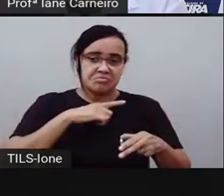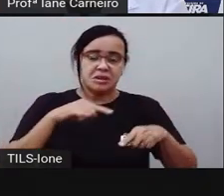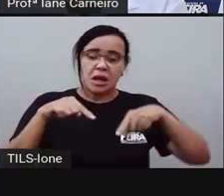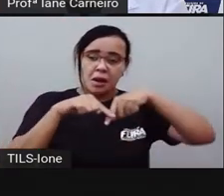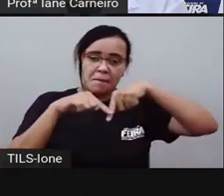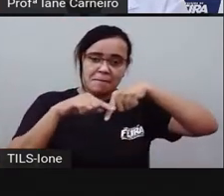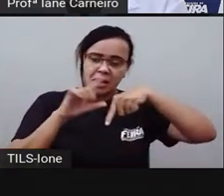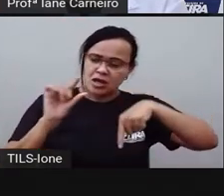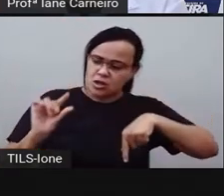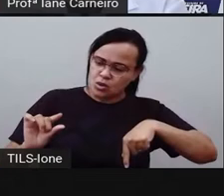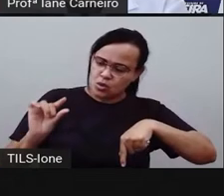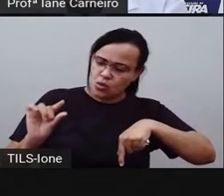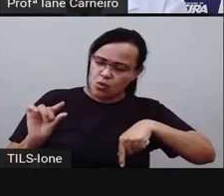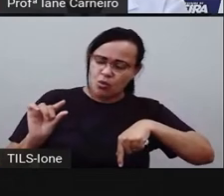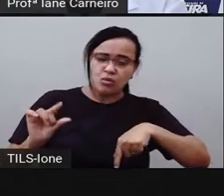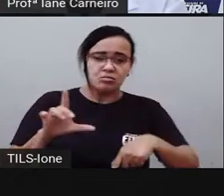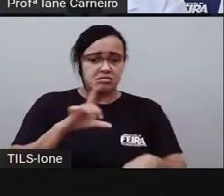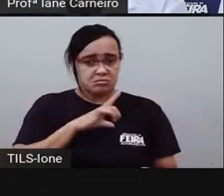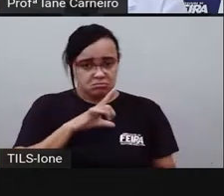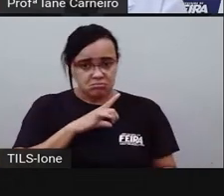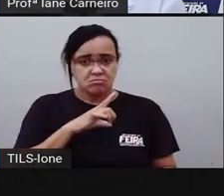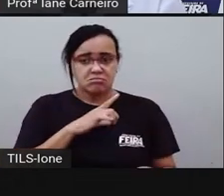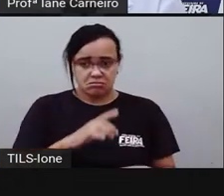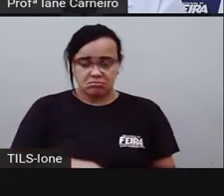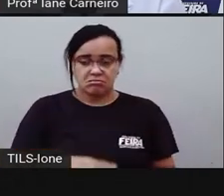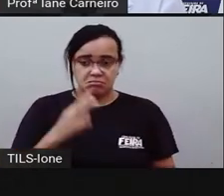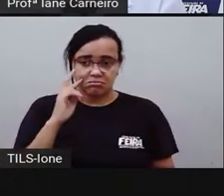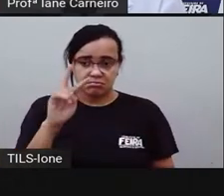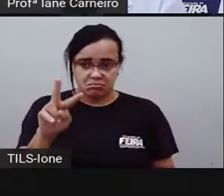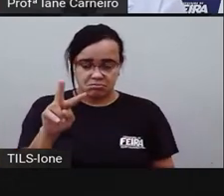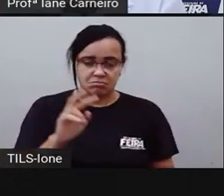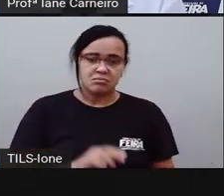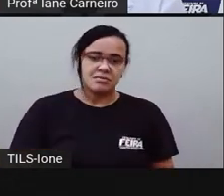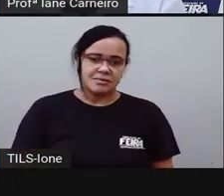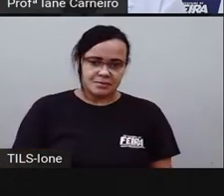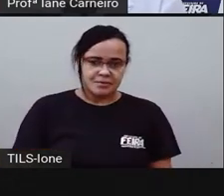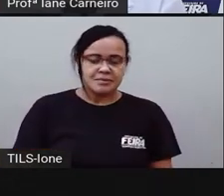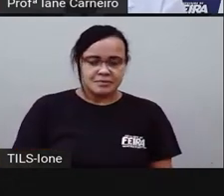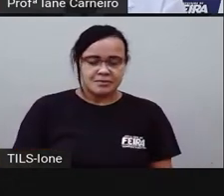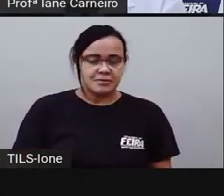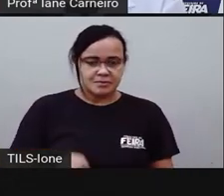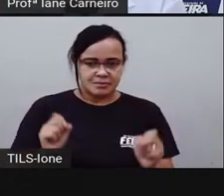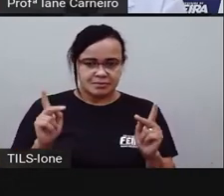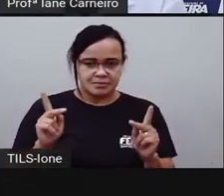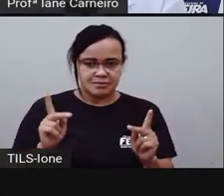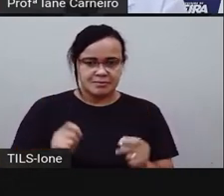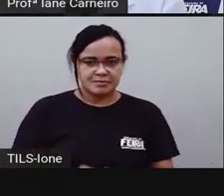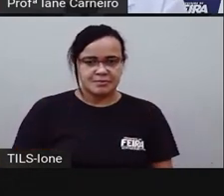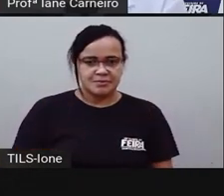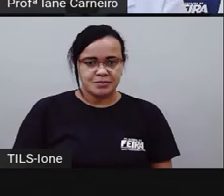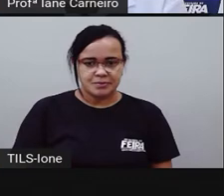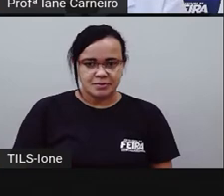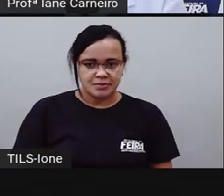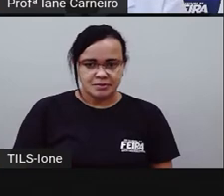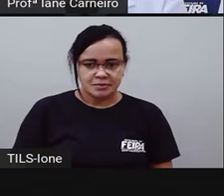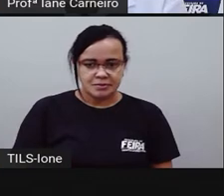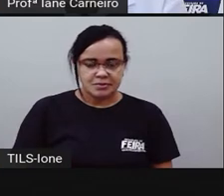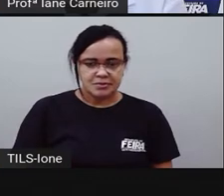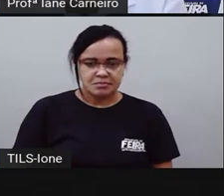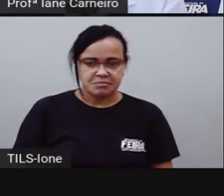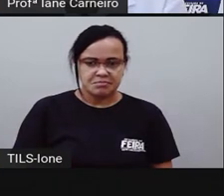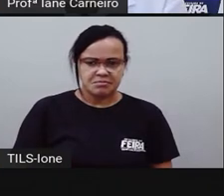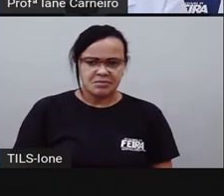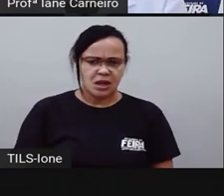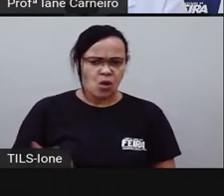curtinhas. Olha só. Mais curtinhas. Certo? Em relação, né?